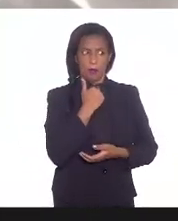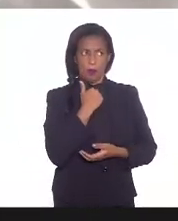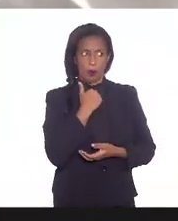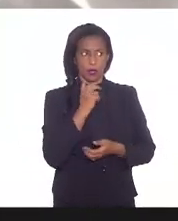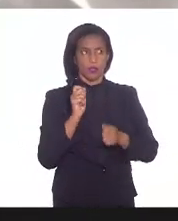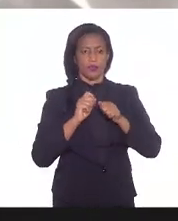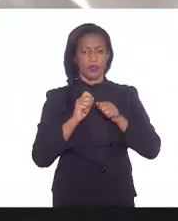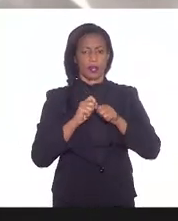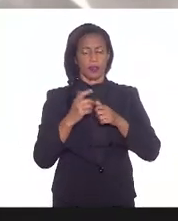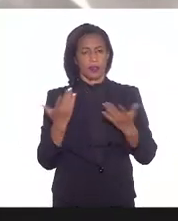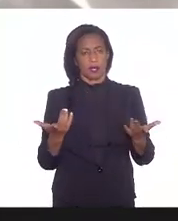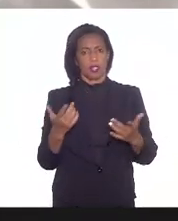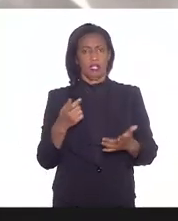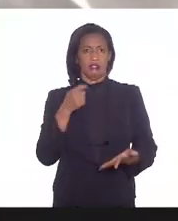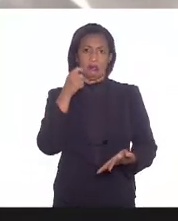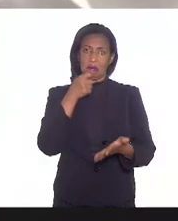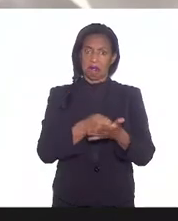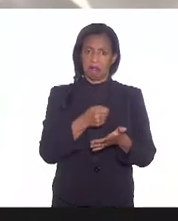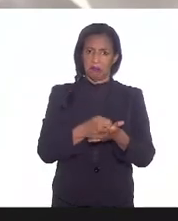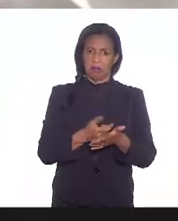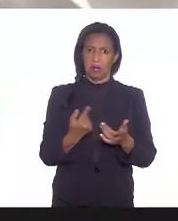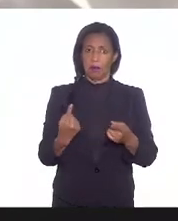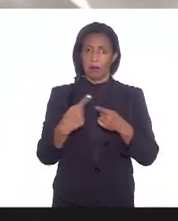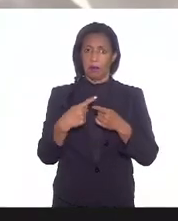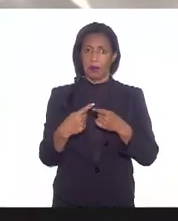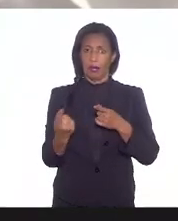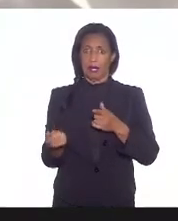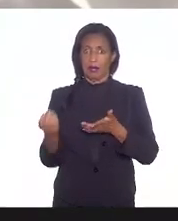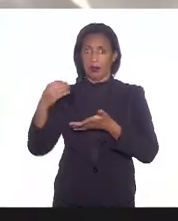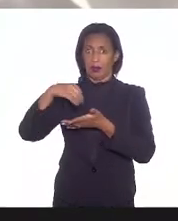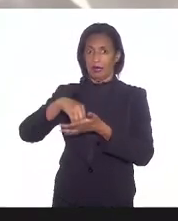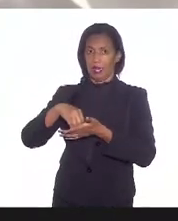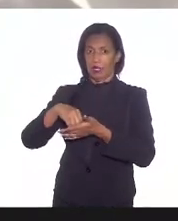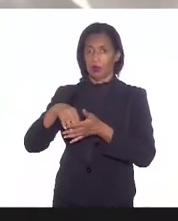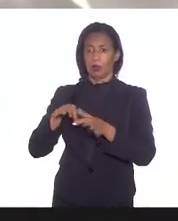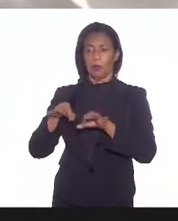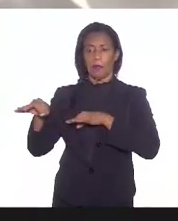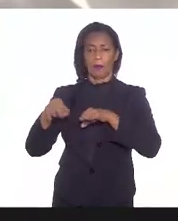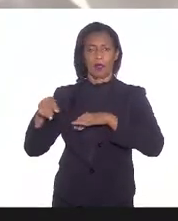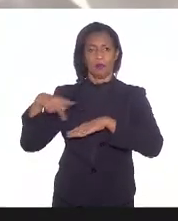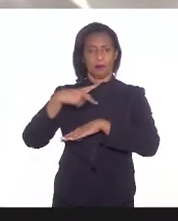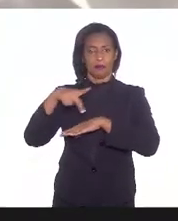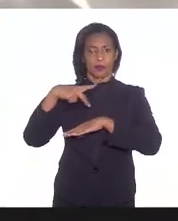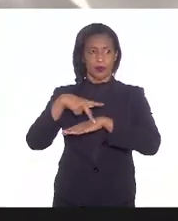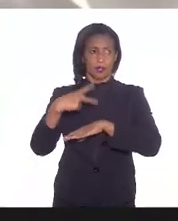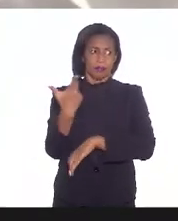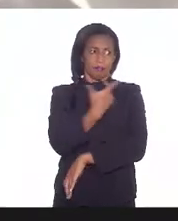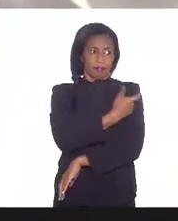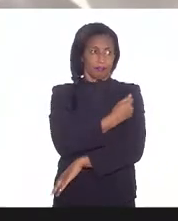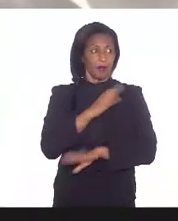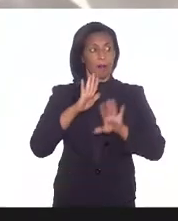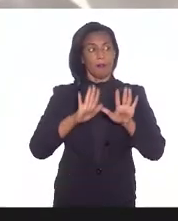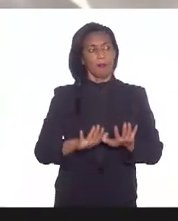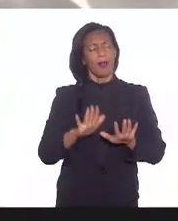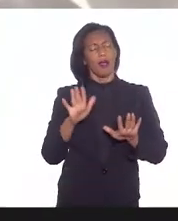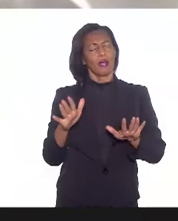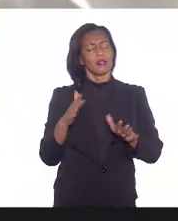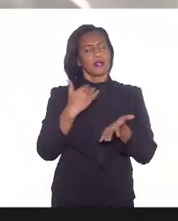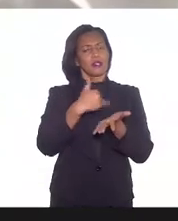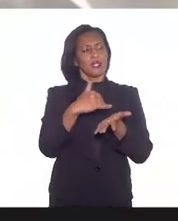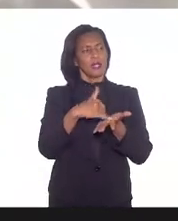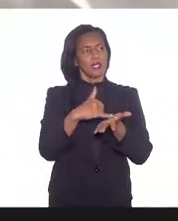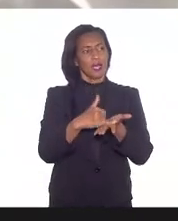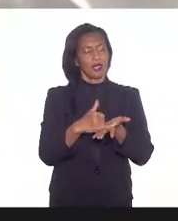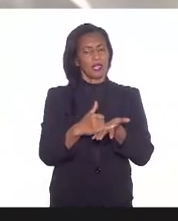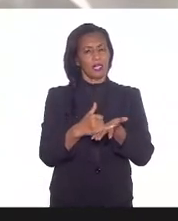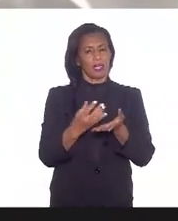de determinação porque está aderindo ao Plano Nacional de Imunização, mas a secretaria, por exemplo, encaminhou